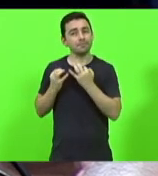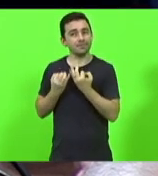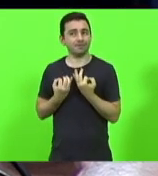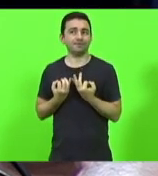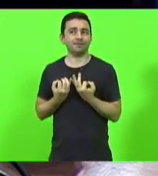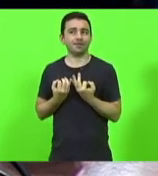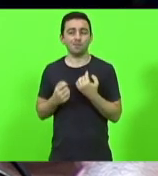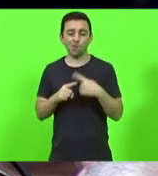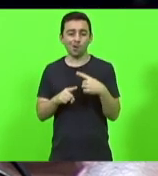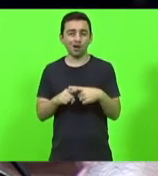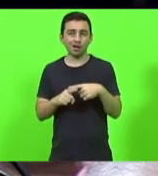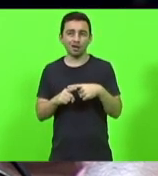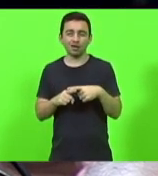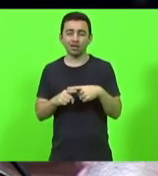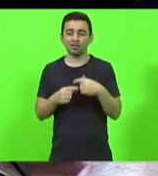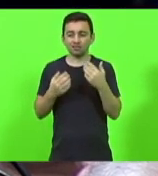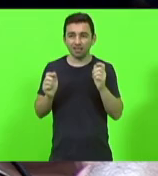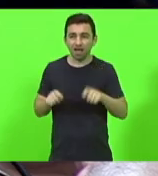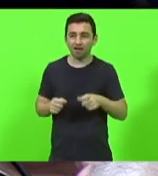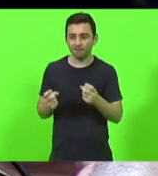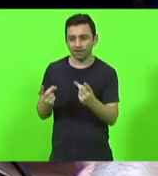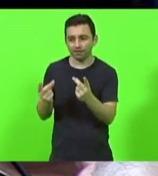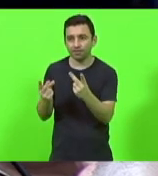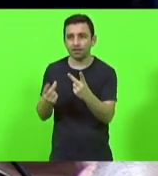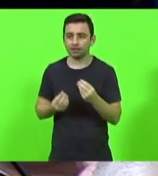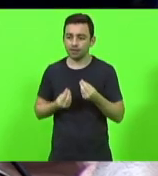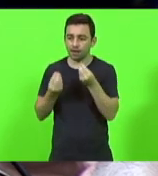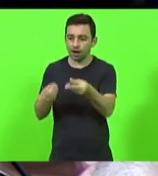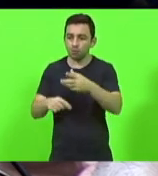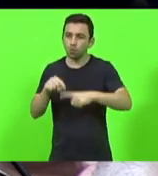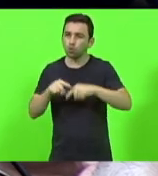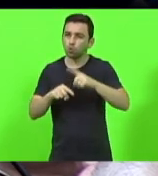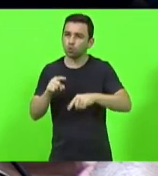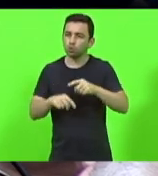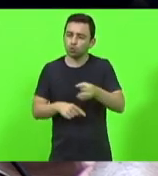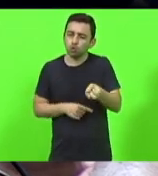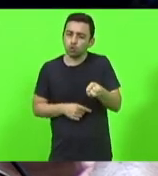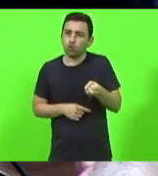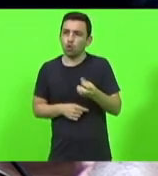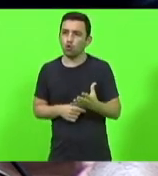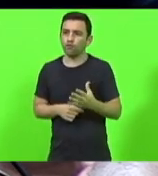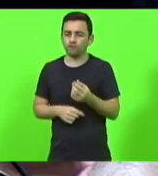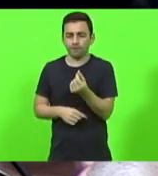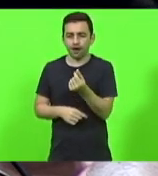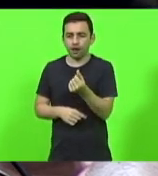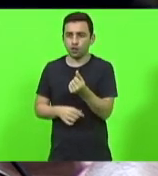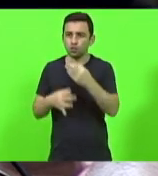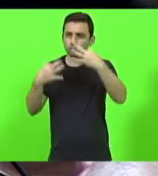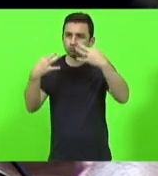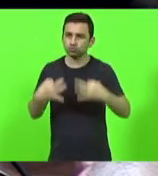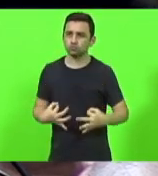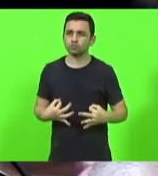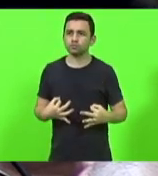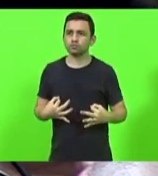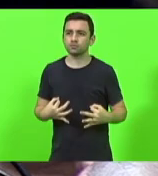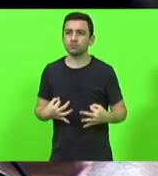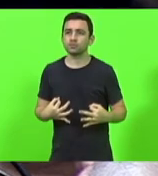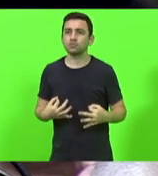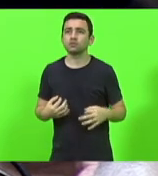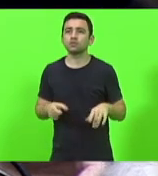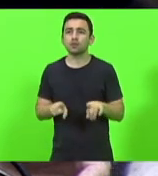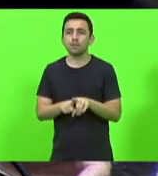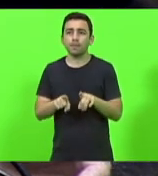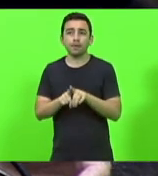tem a oportunidade de vender, entregar o seu produto fresquinho, num preço justo, num preço de mercado, mas inclusive num preço